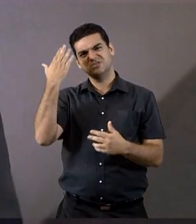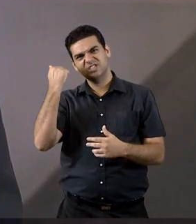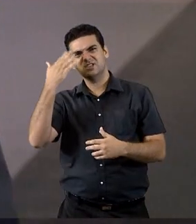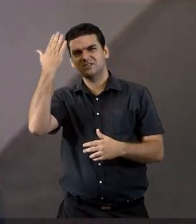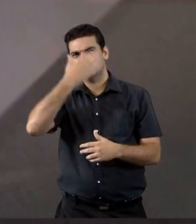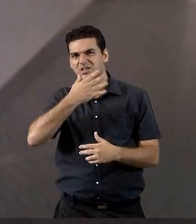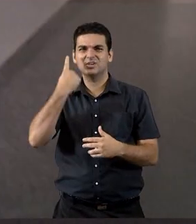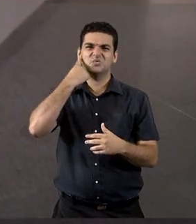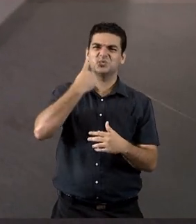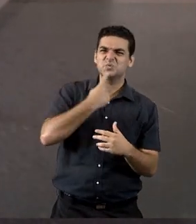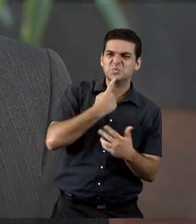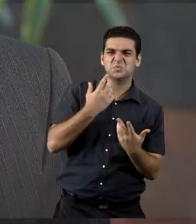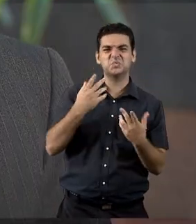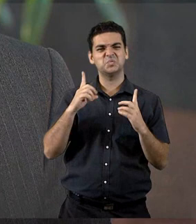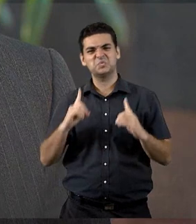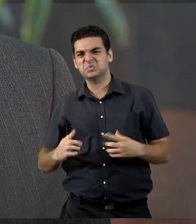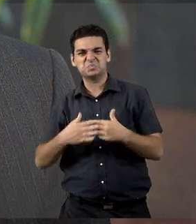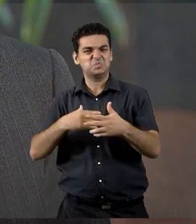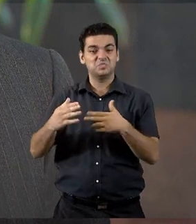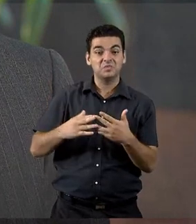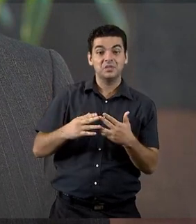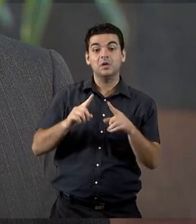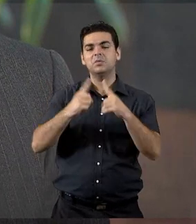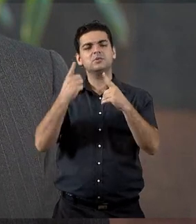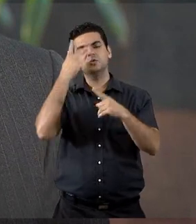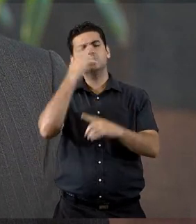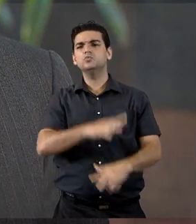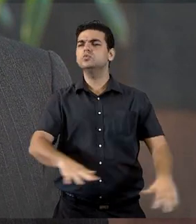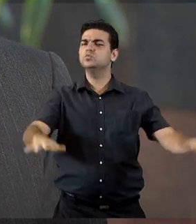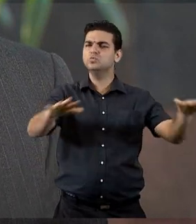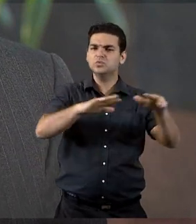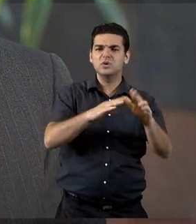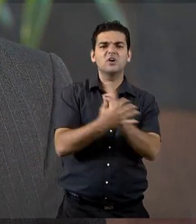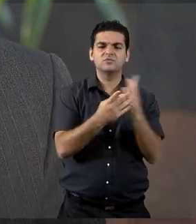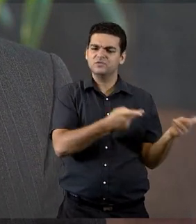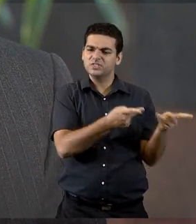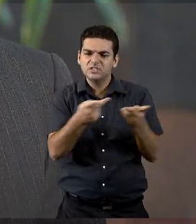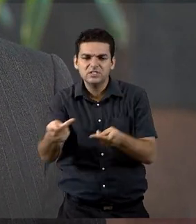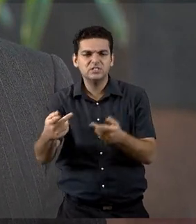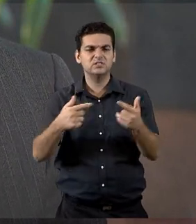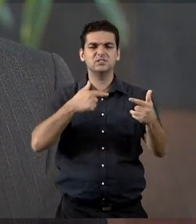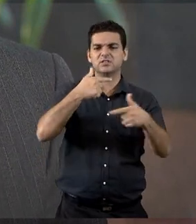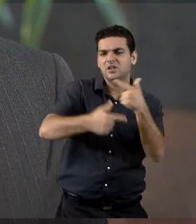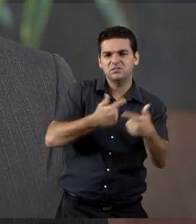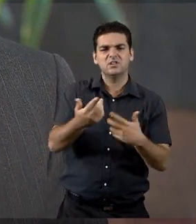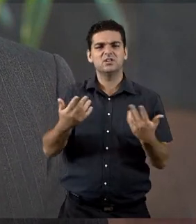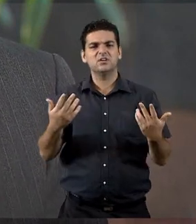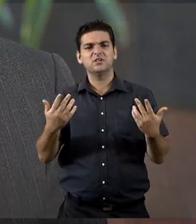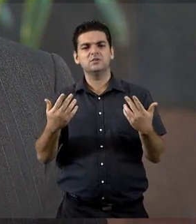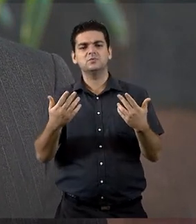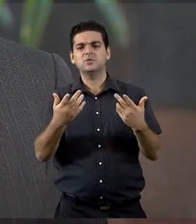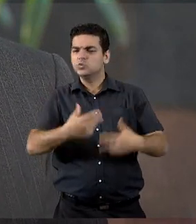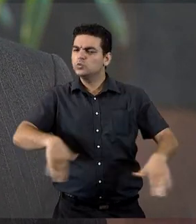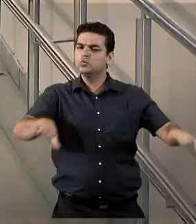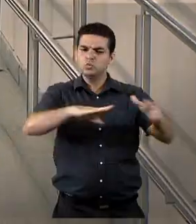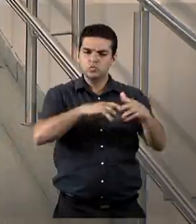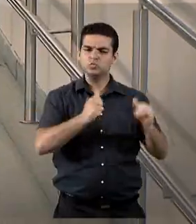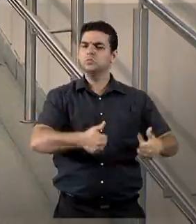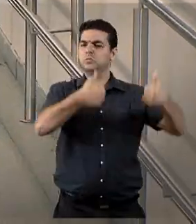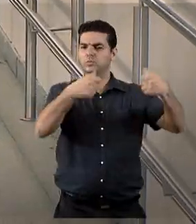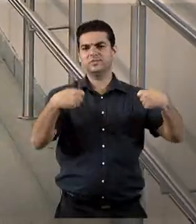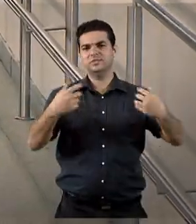vierem a trabalhar aqui, mas também para as pessoas que visitam aqui, sabe? Que têm essas necessidades especiais.